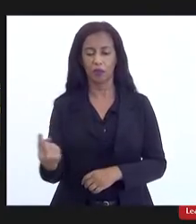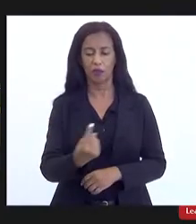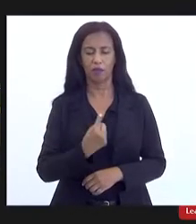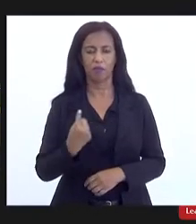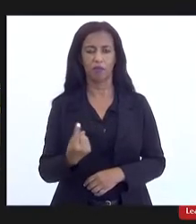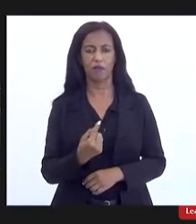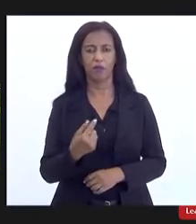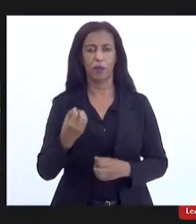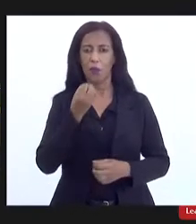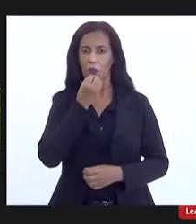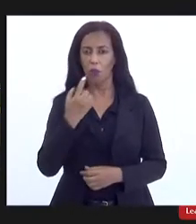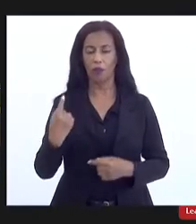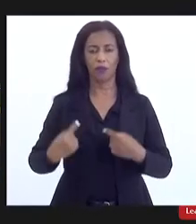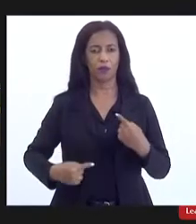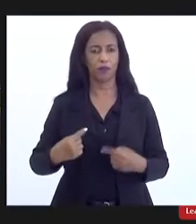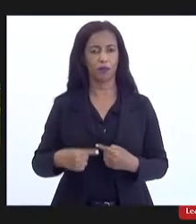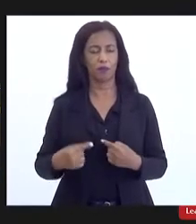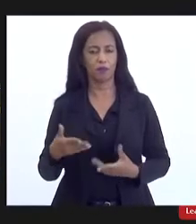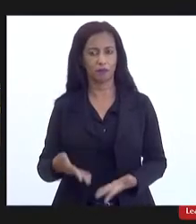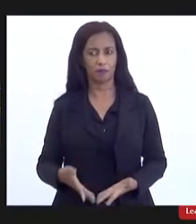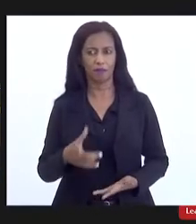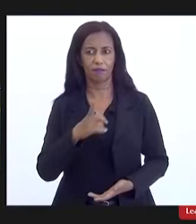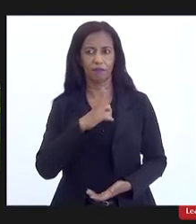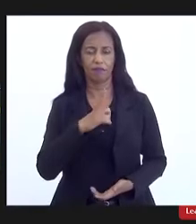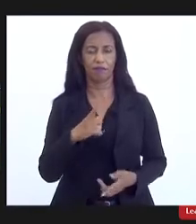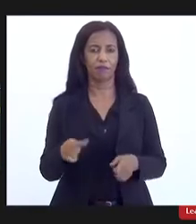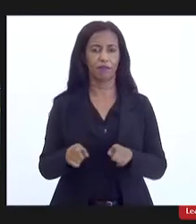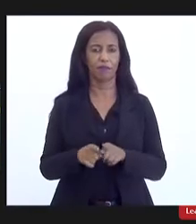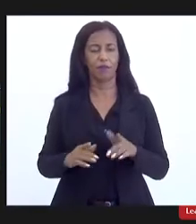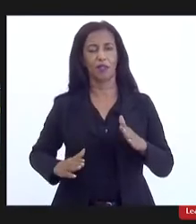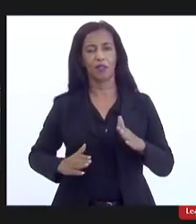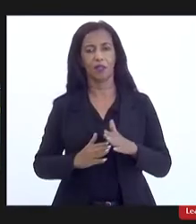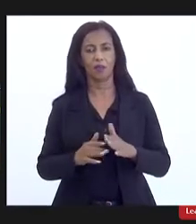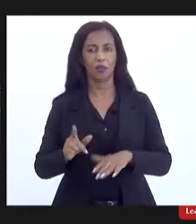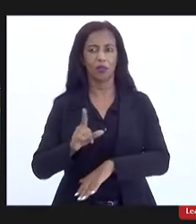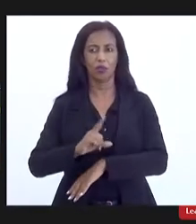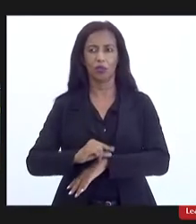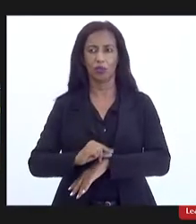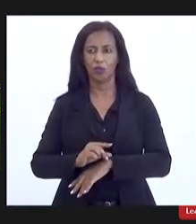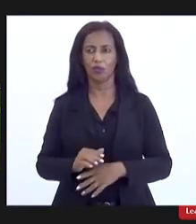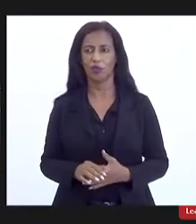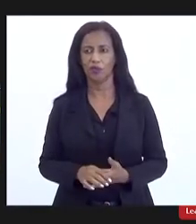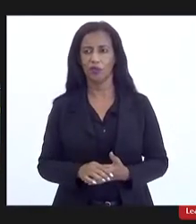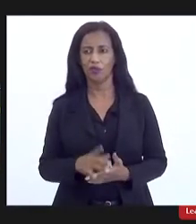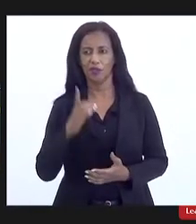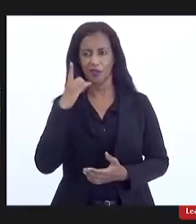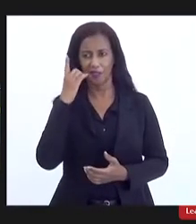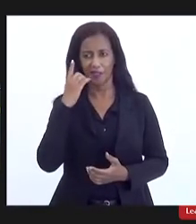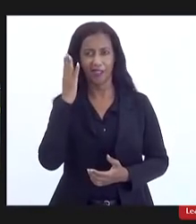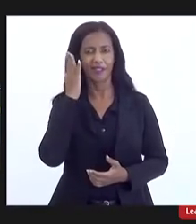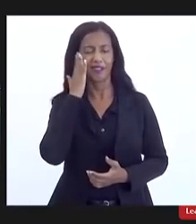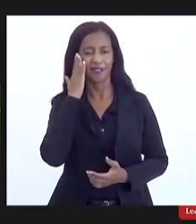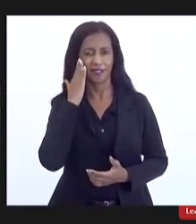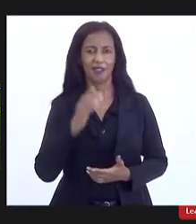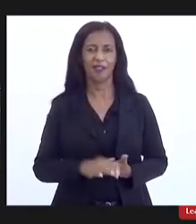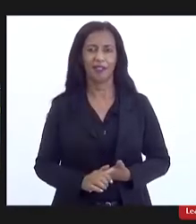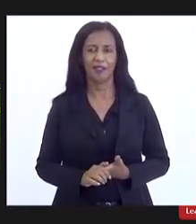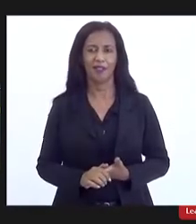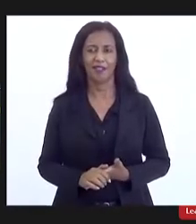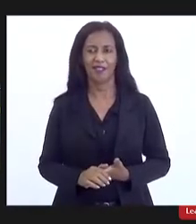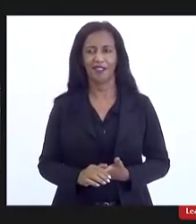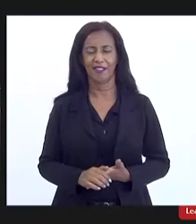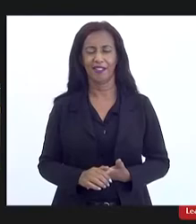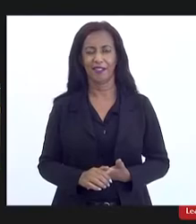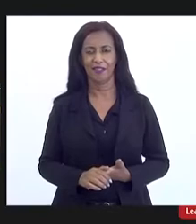um bom debate aqui, tenho também um limite de horário, as deputadas sabem que a gente está sempre, deputadas,